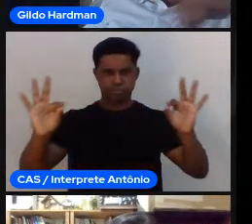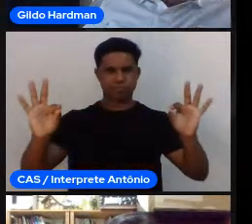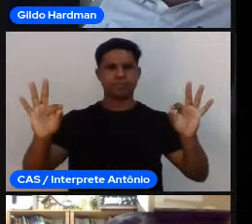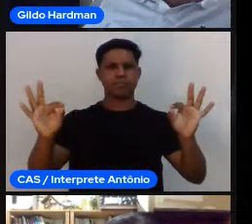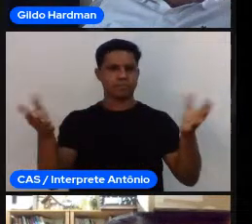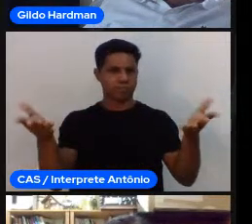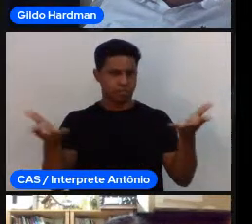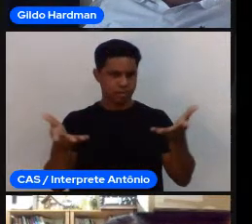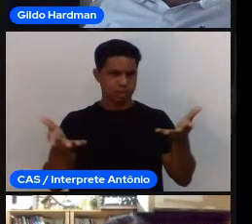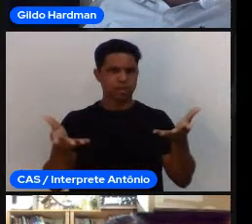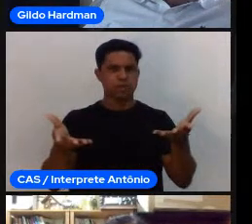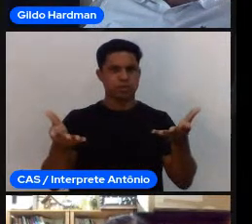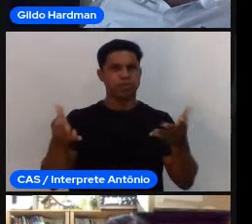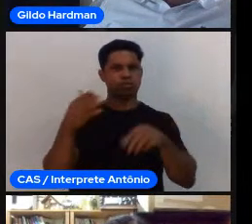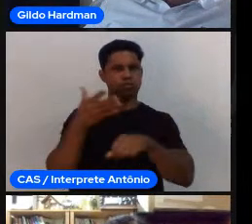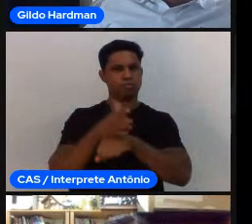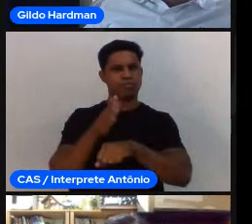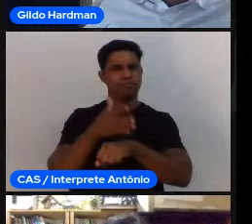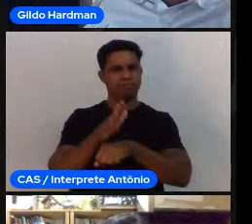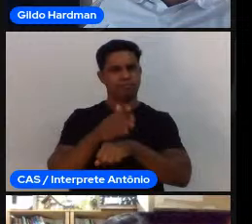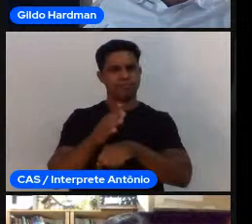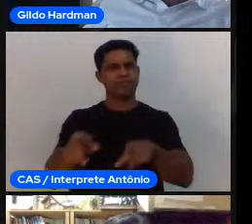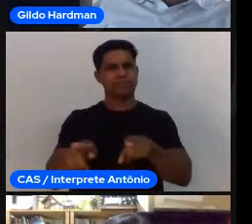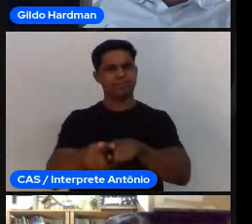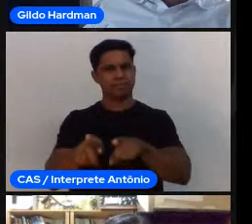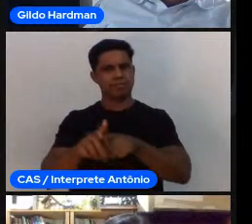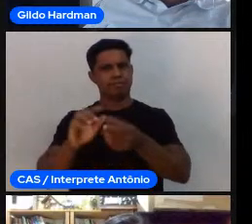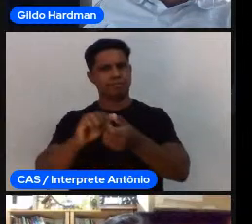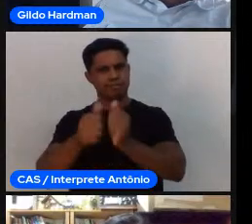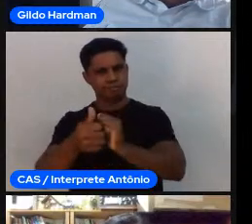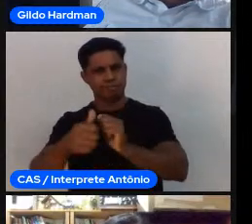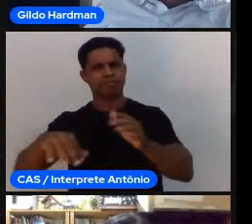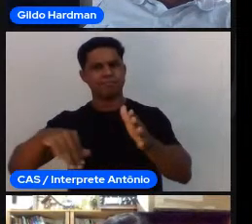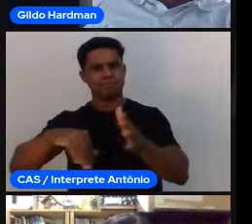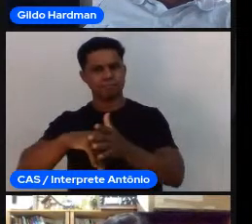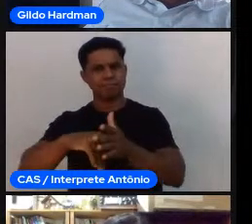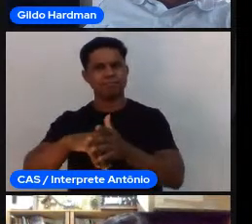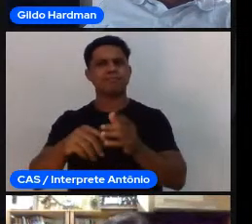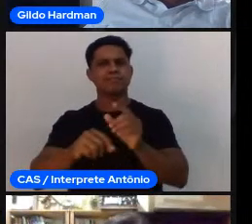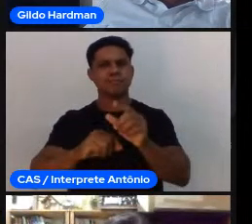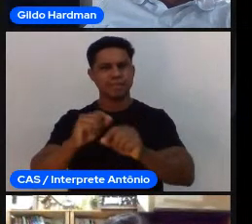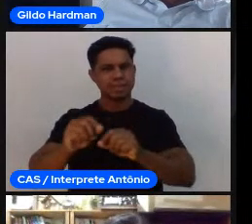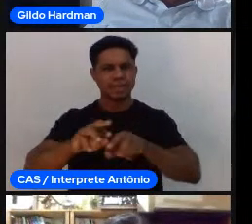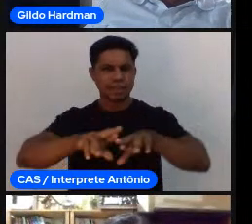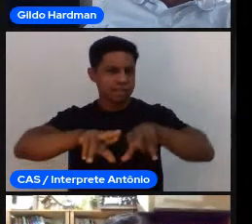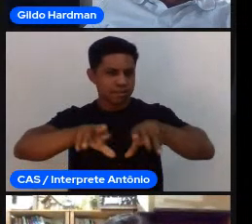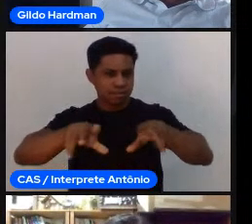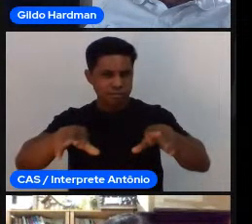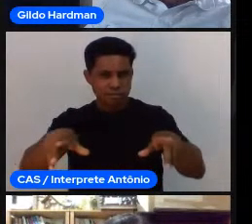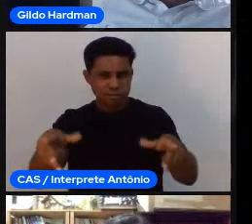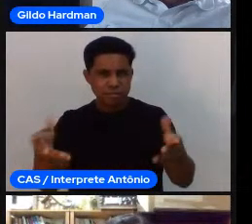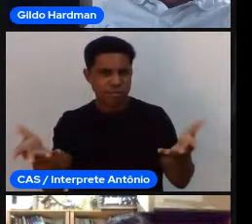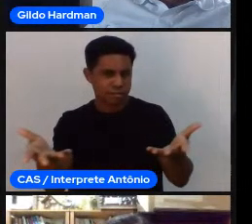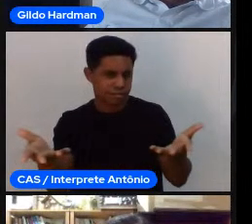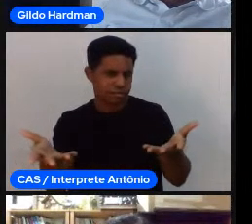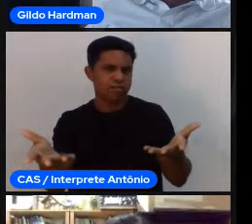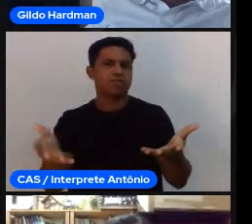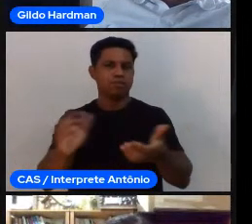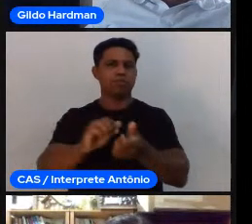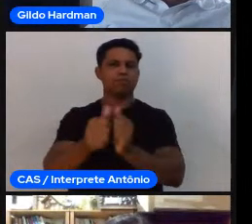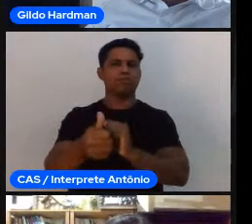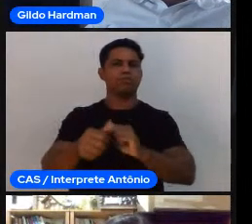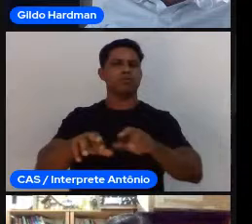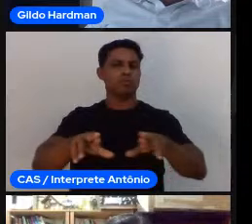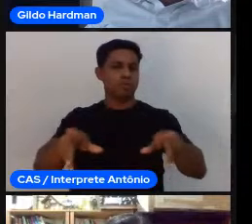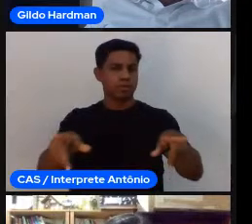atleta, não passei pelo ambiente escolar, vivi todos os demais ambientes do esporte, com